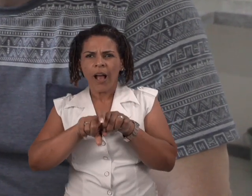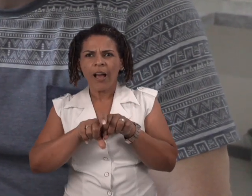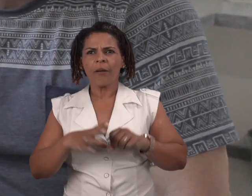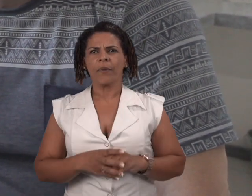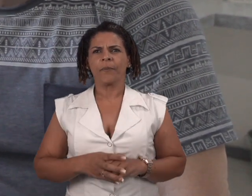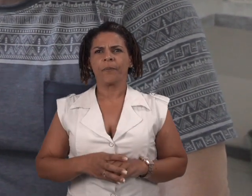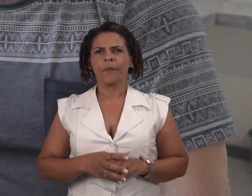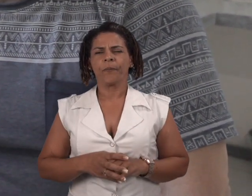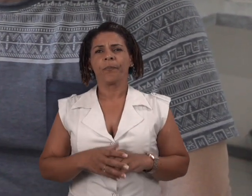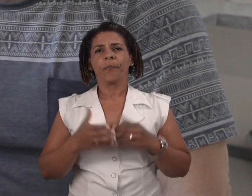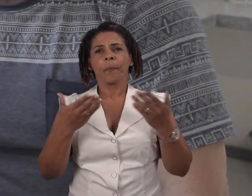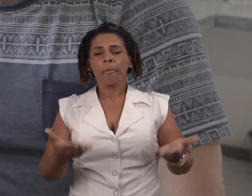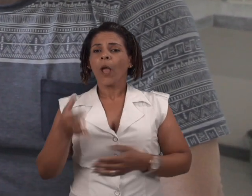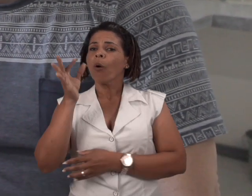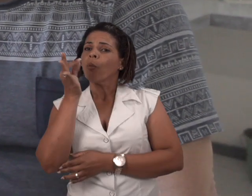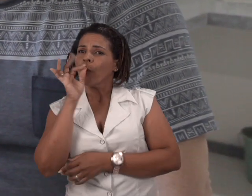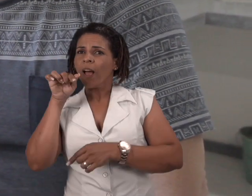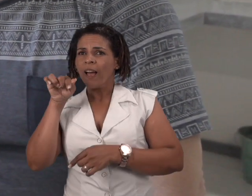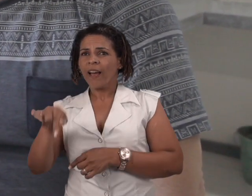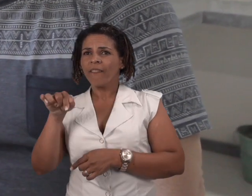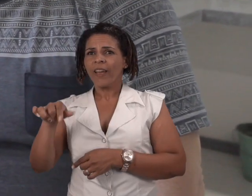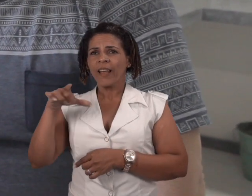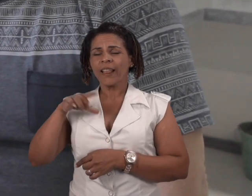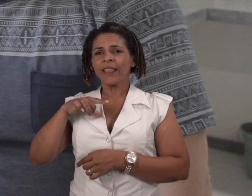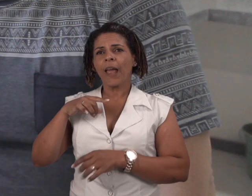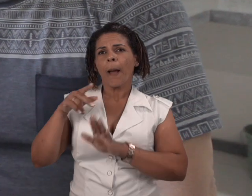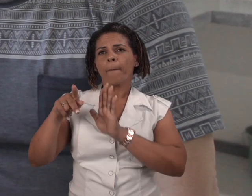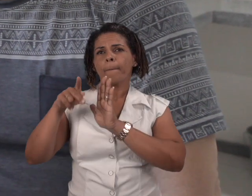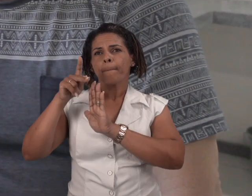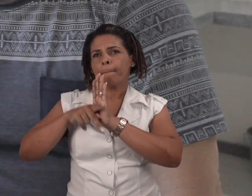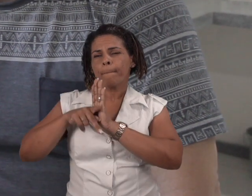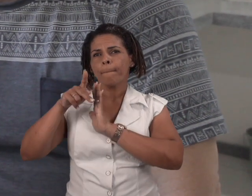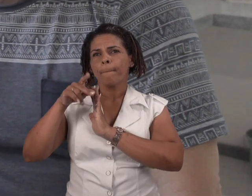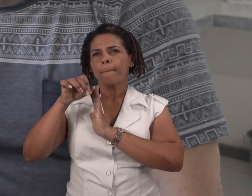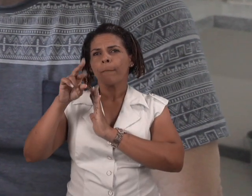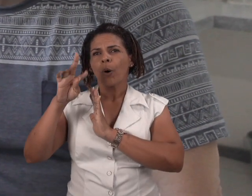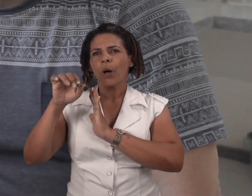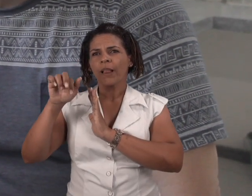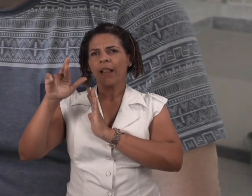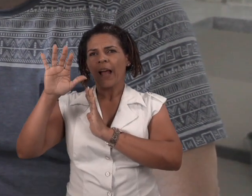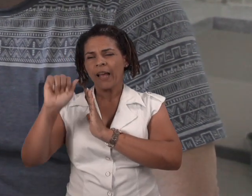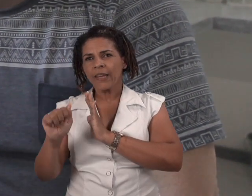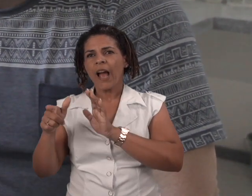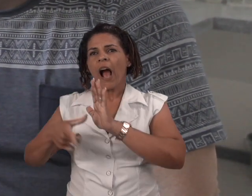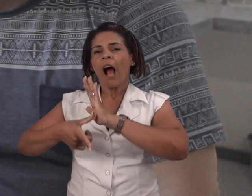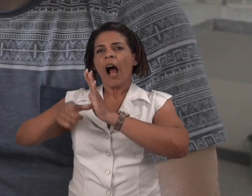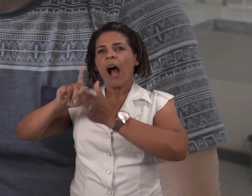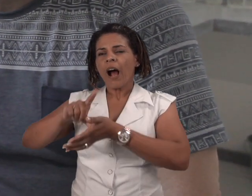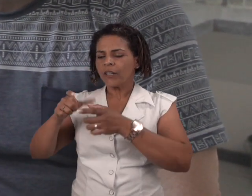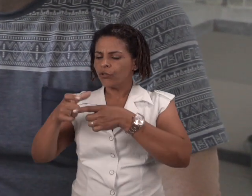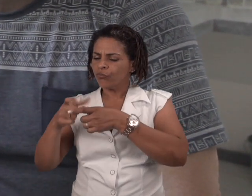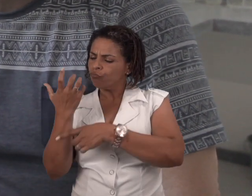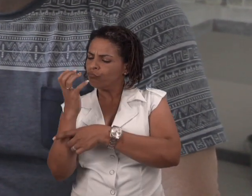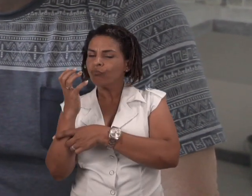na nossa região. No caso do café, existe uma portaria do Ministério que toda muda, antes de ser